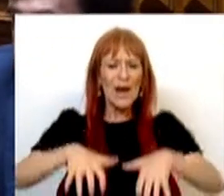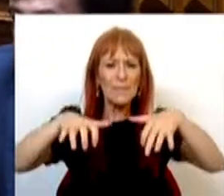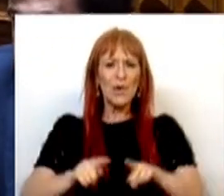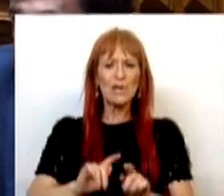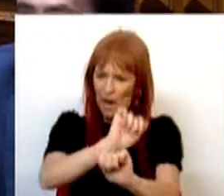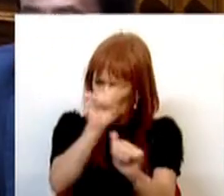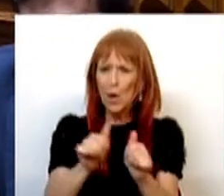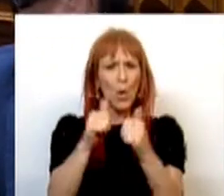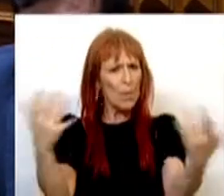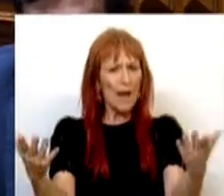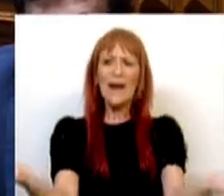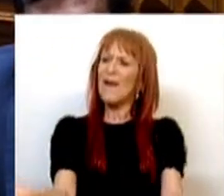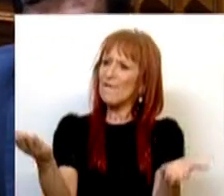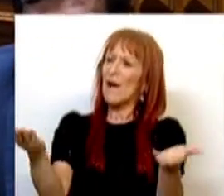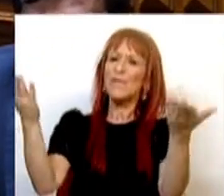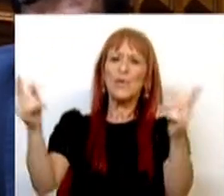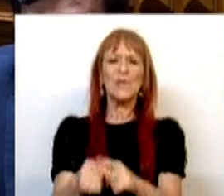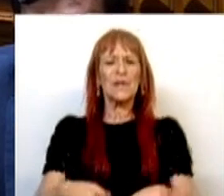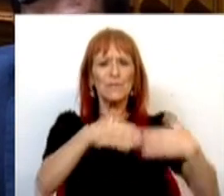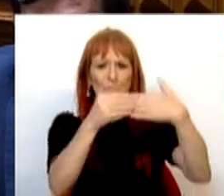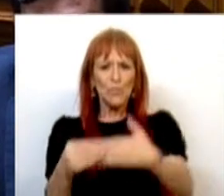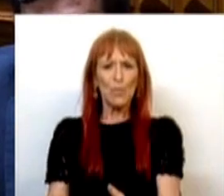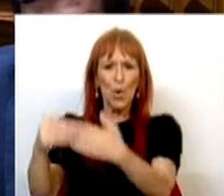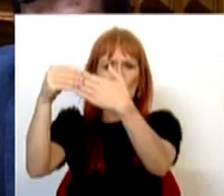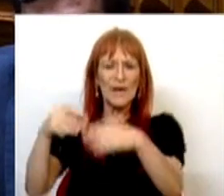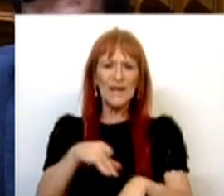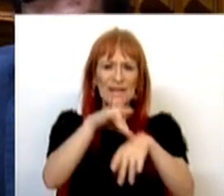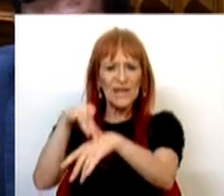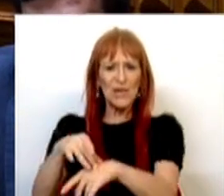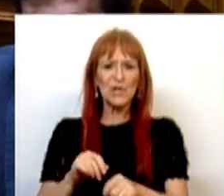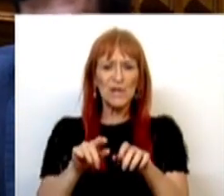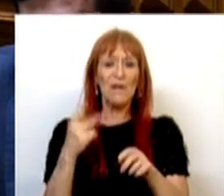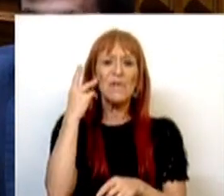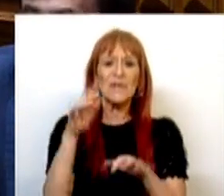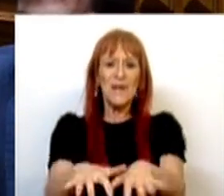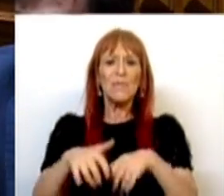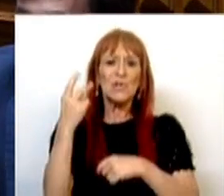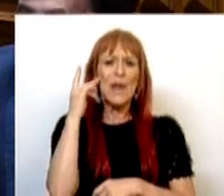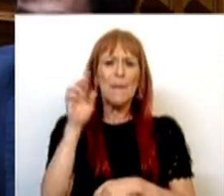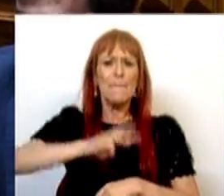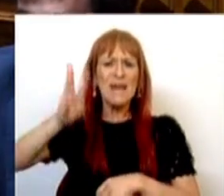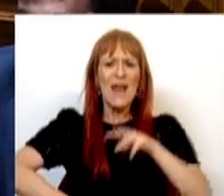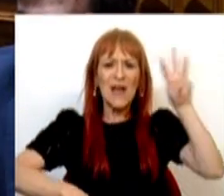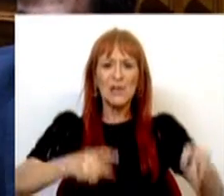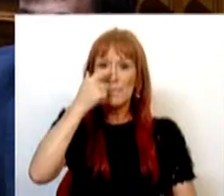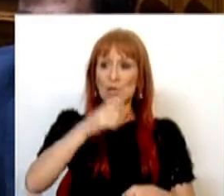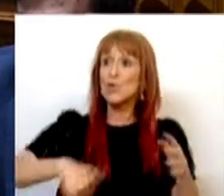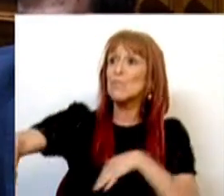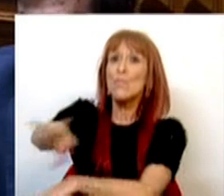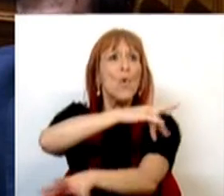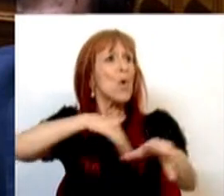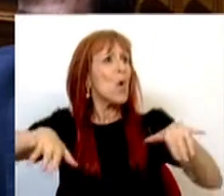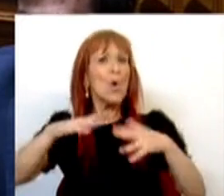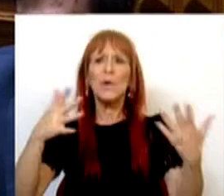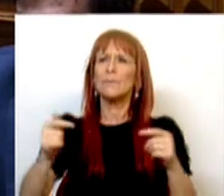acompanhar, incentivar, dirigir visitas ao Parlamento. Muitos milhares de cidadãos atravessaram estas paredes,